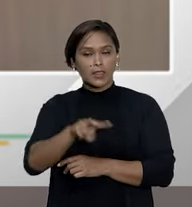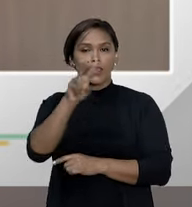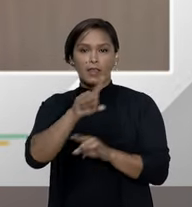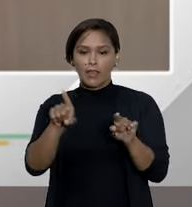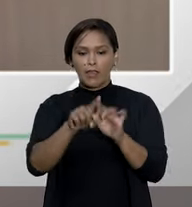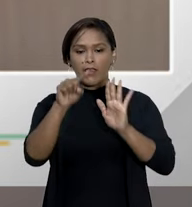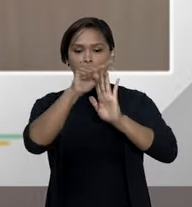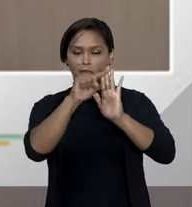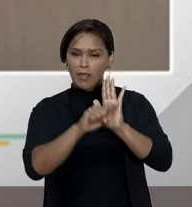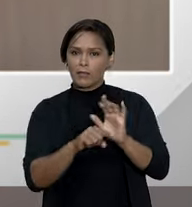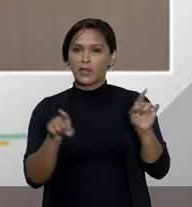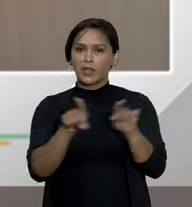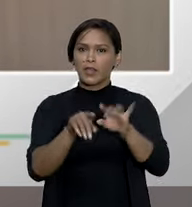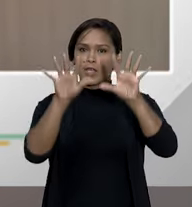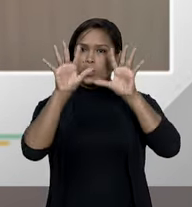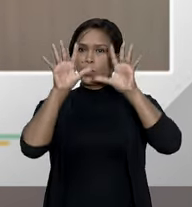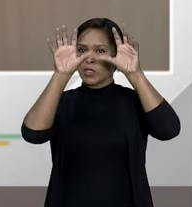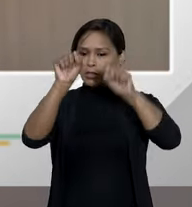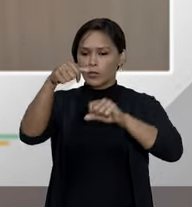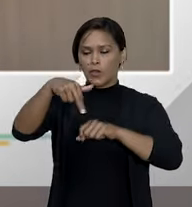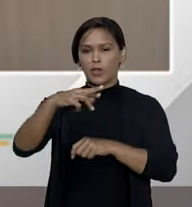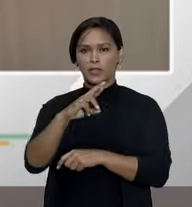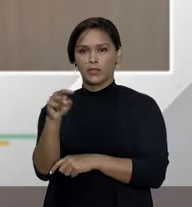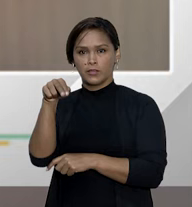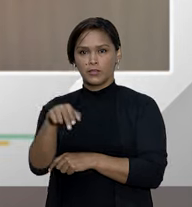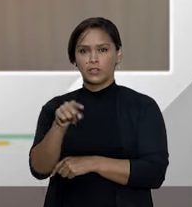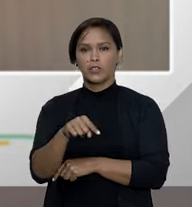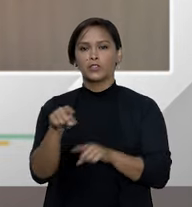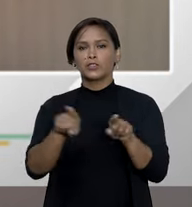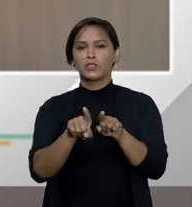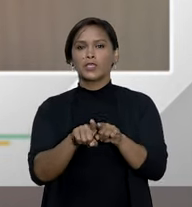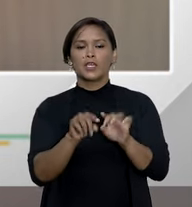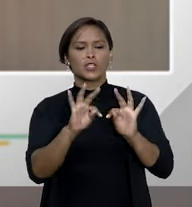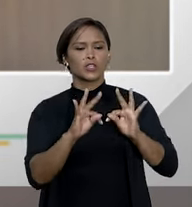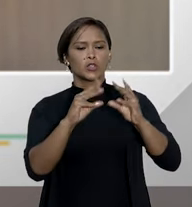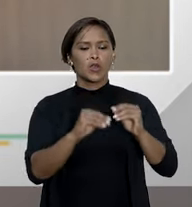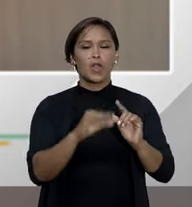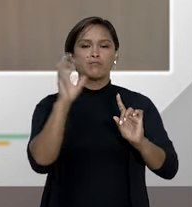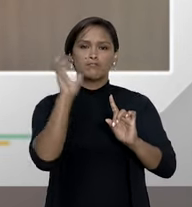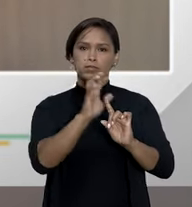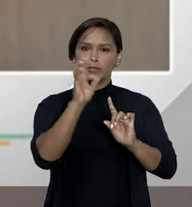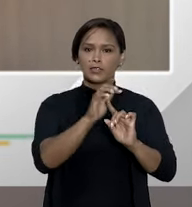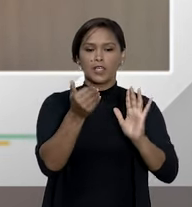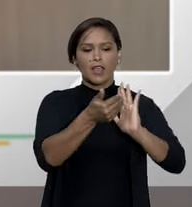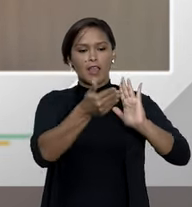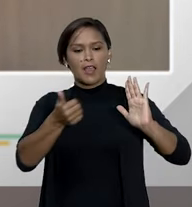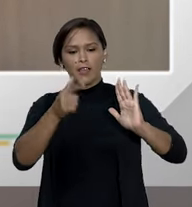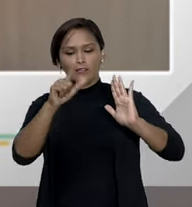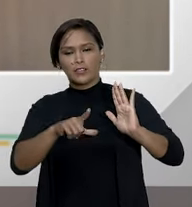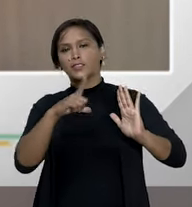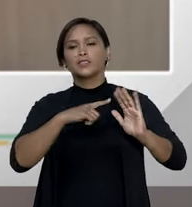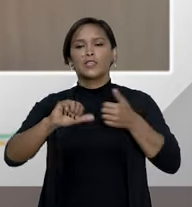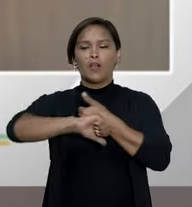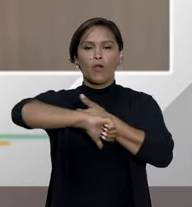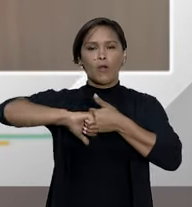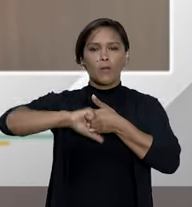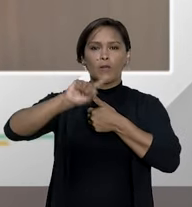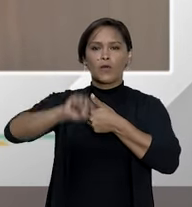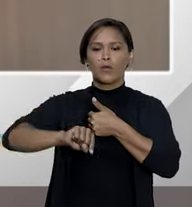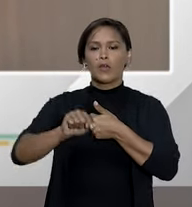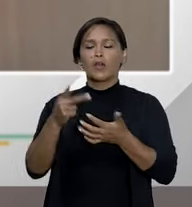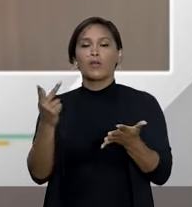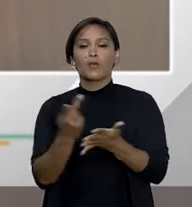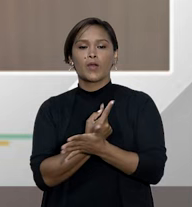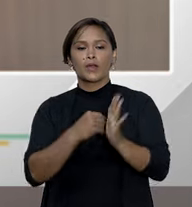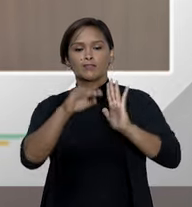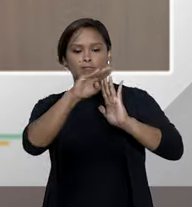aplicado no nosso tribunal em que a recusa não é indevida e abusiva sendo possível afastar a presunção do dano moral quando